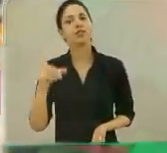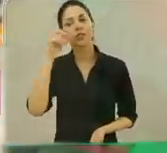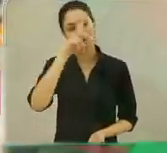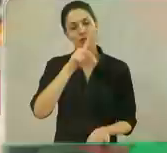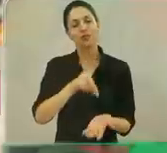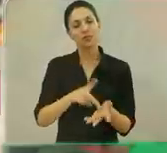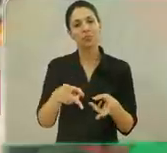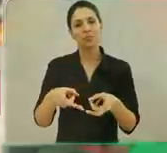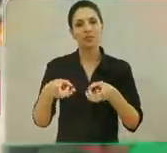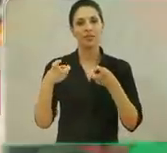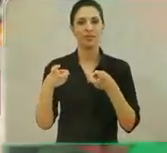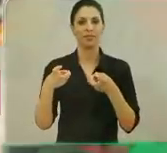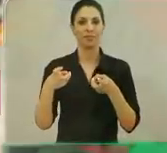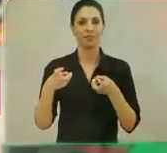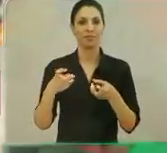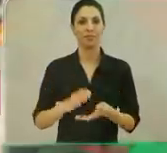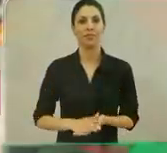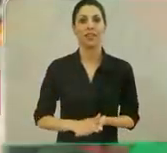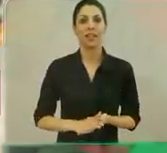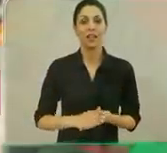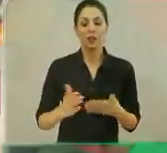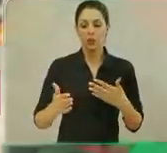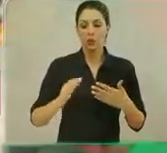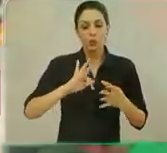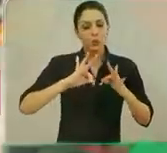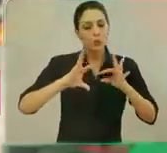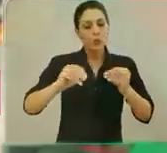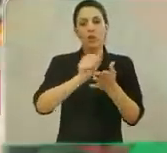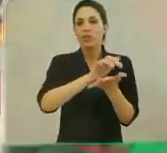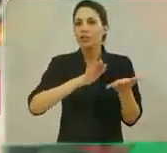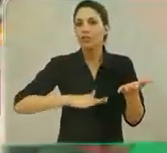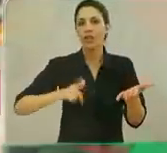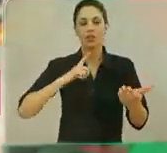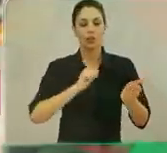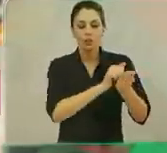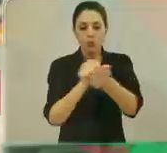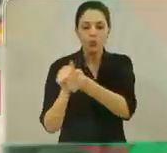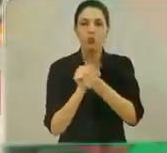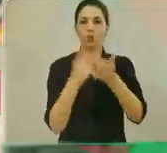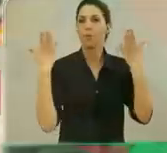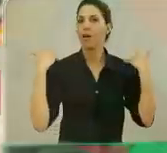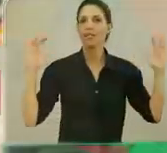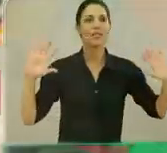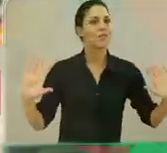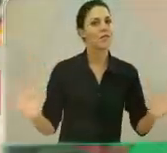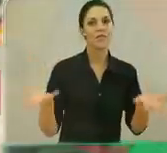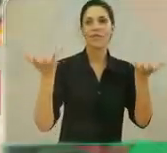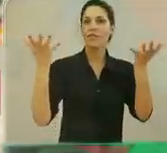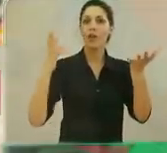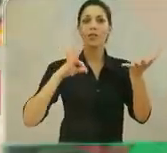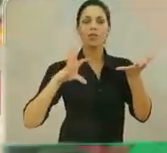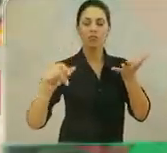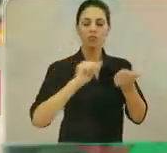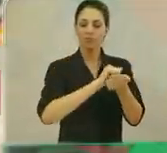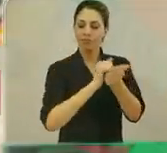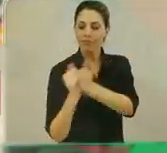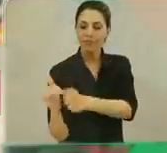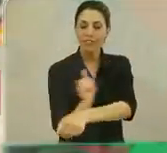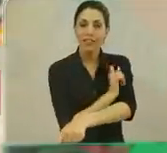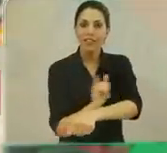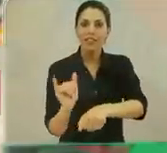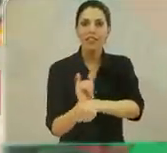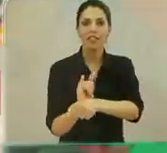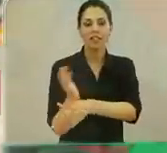portadora ou não é. As atividades são juntas, os passeios, as festas, tudo adequado para que